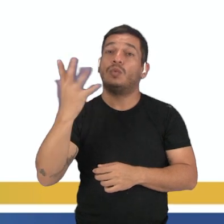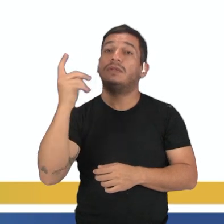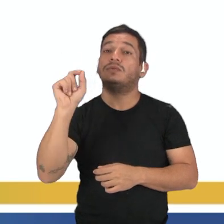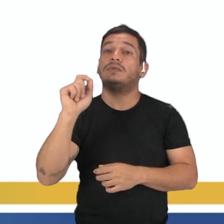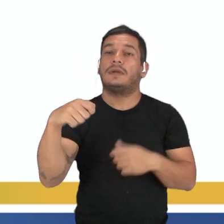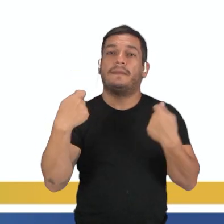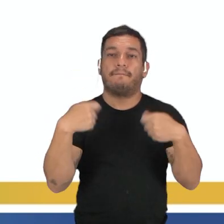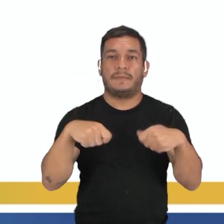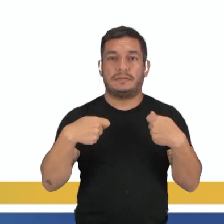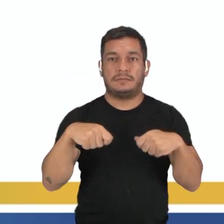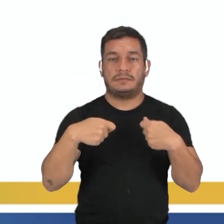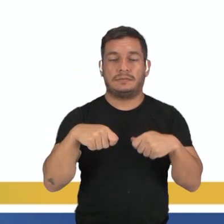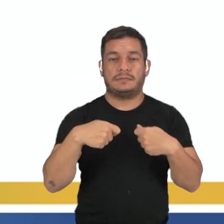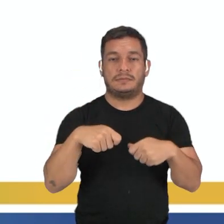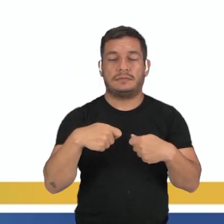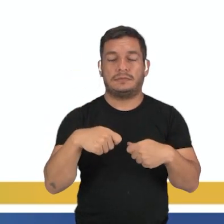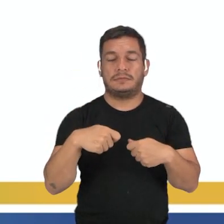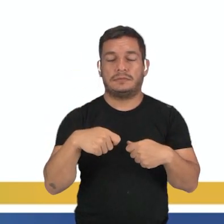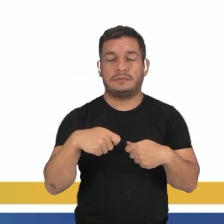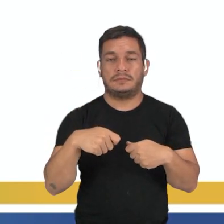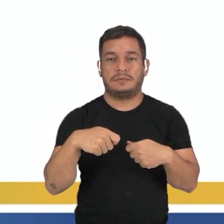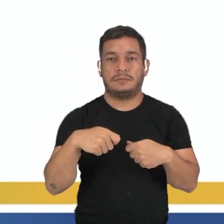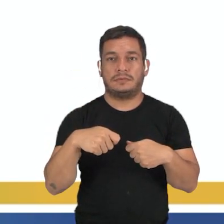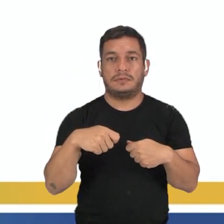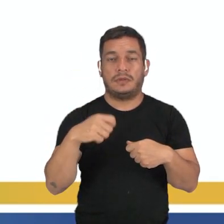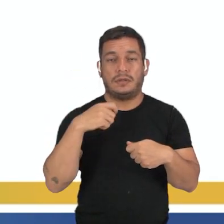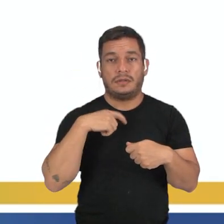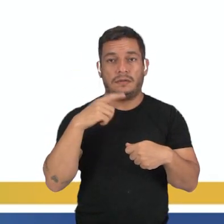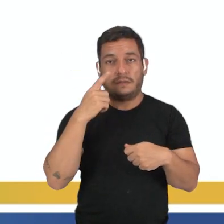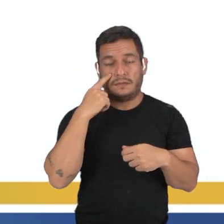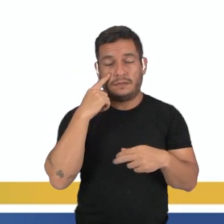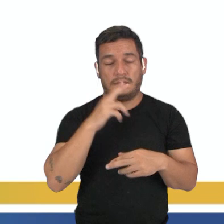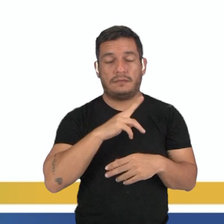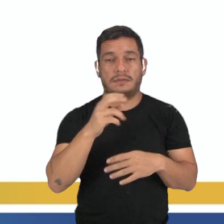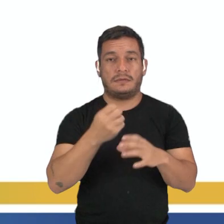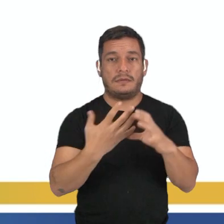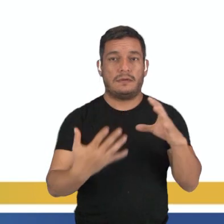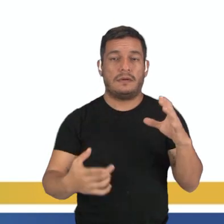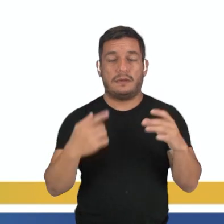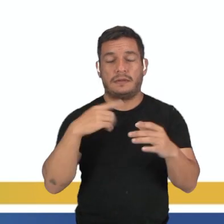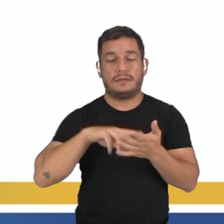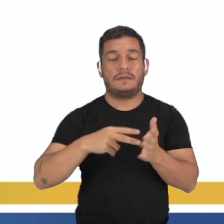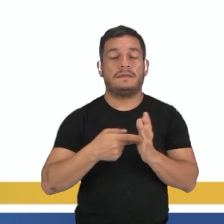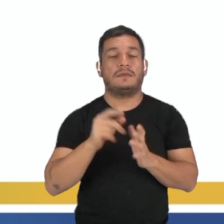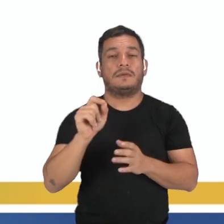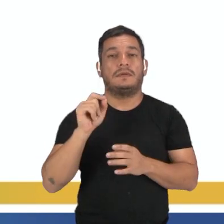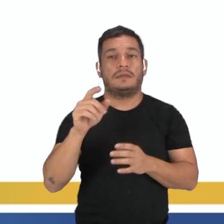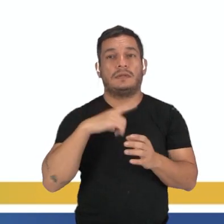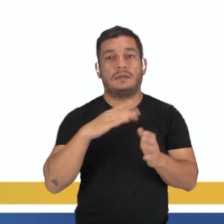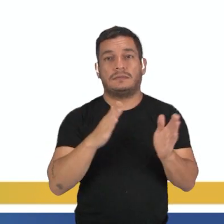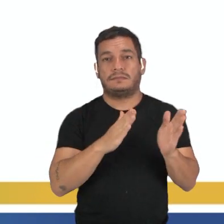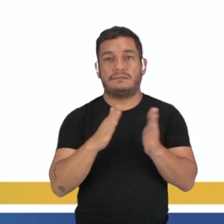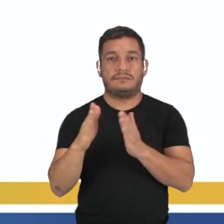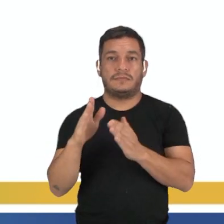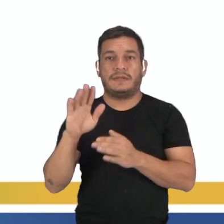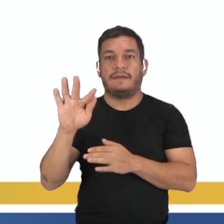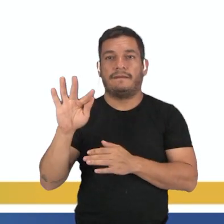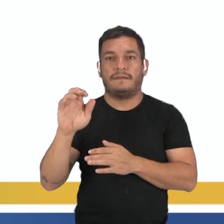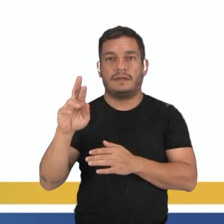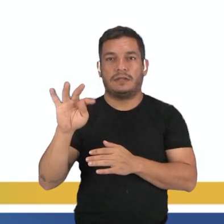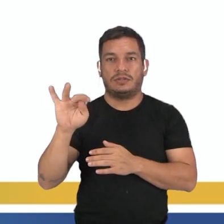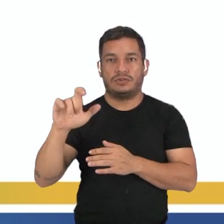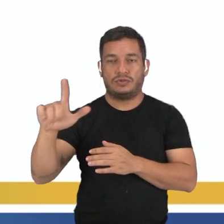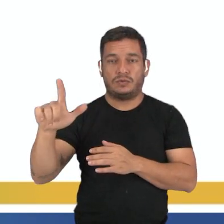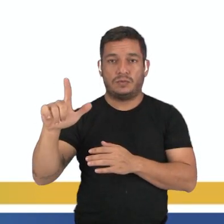precisar... Quando eles estiverem, aliás, apresentando essa característica, significa que tá passando pela fase fértil.